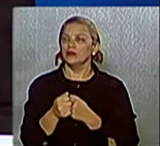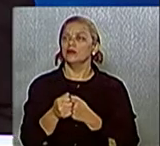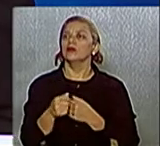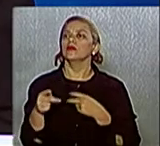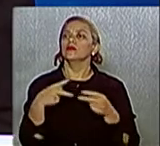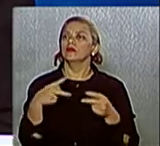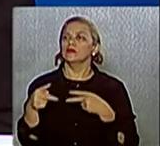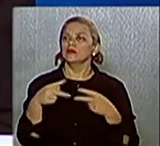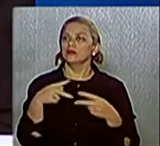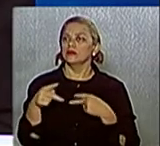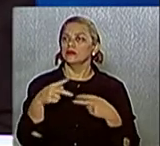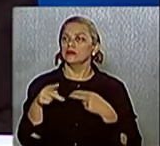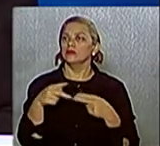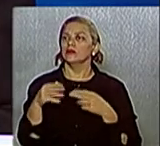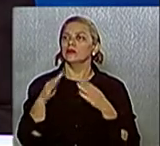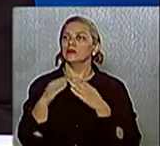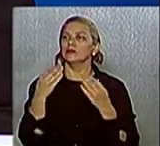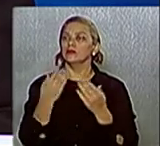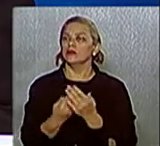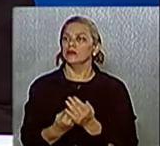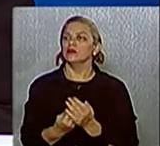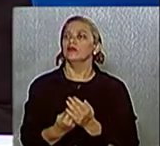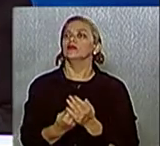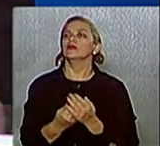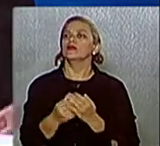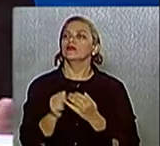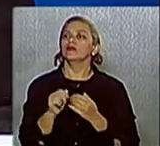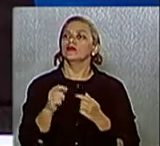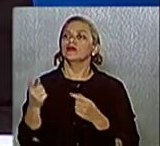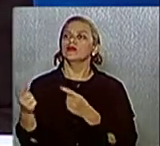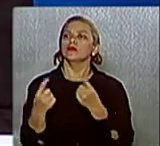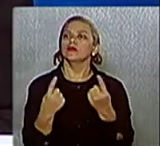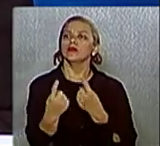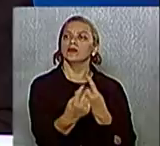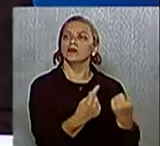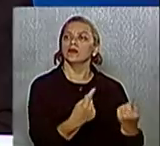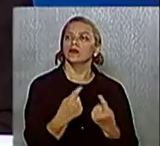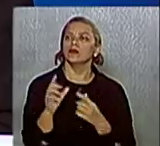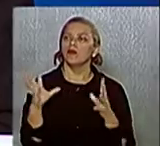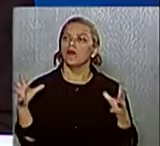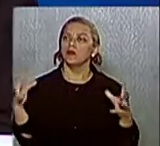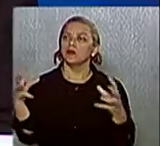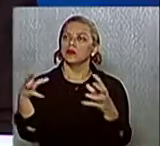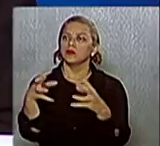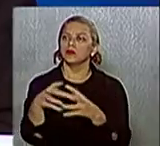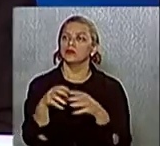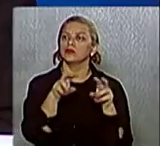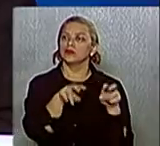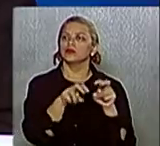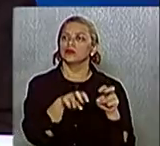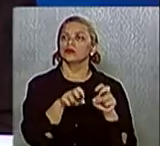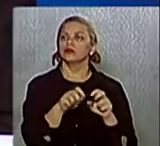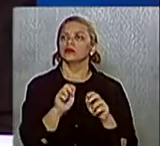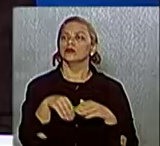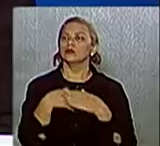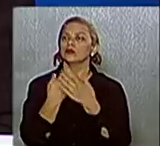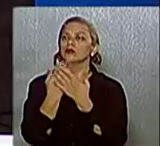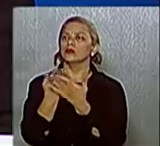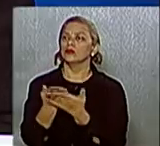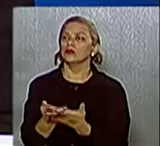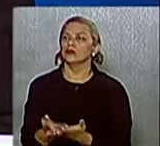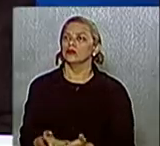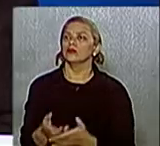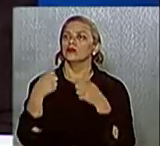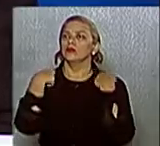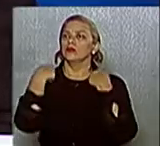gastamos quase que 2 milhões de reais. Buscamos crianças em todos os cantos de Guaratinguetá, na zona rural. Damos o material escolar, damos